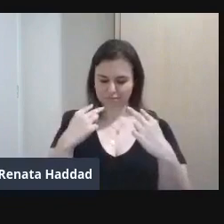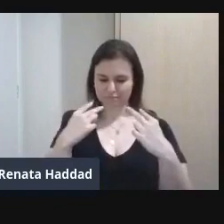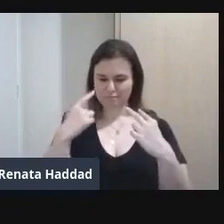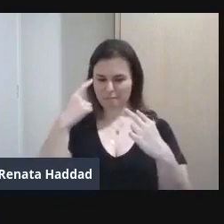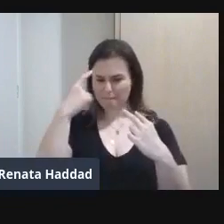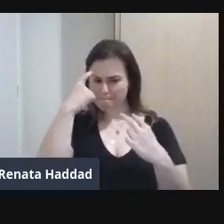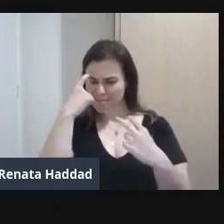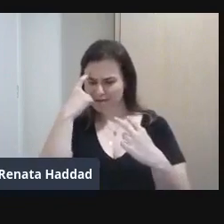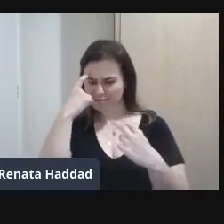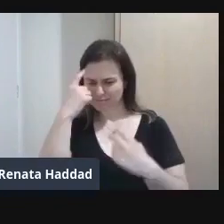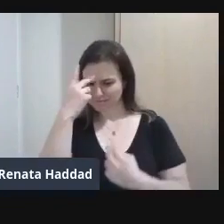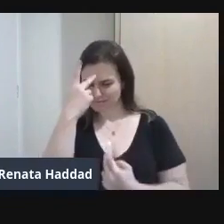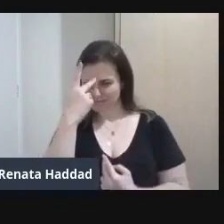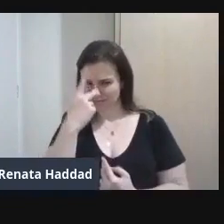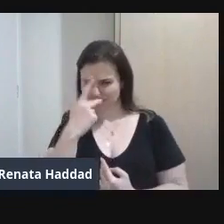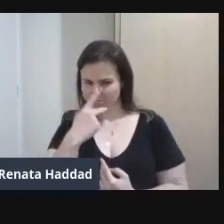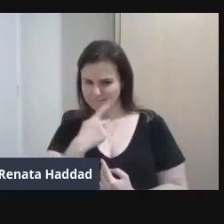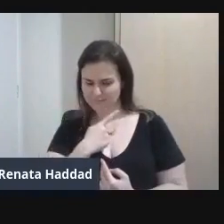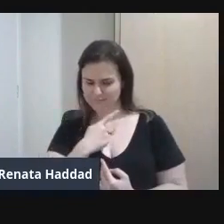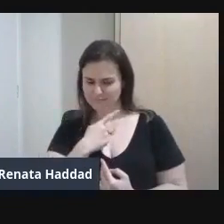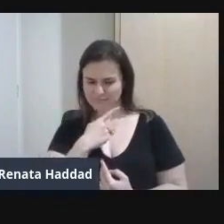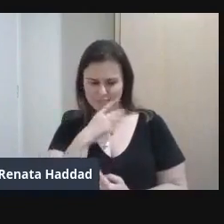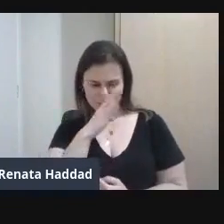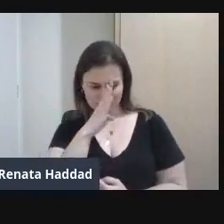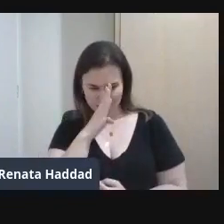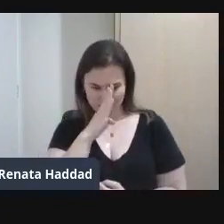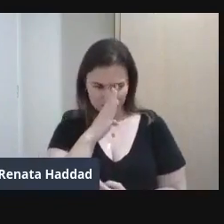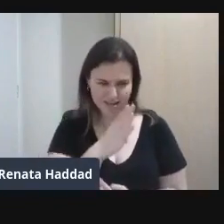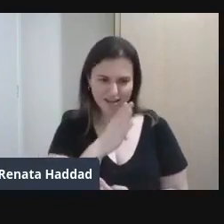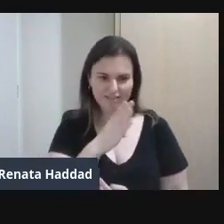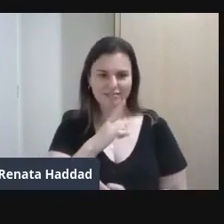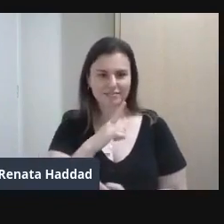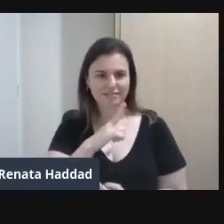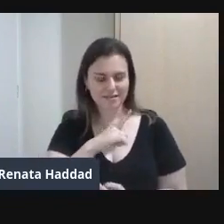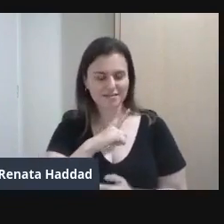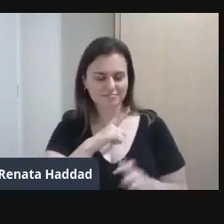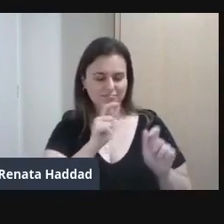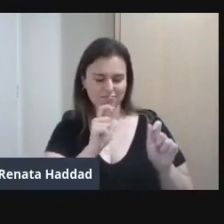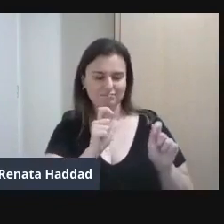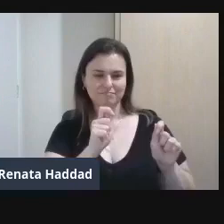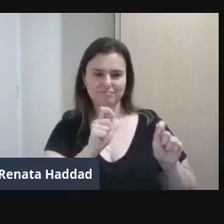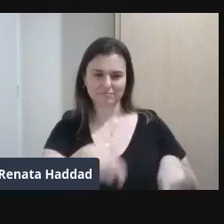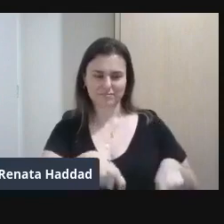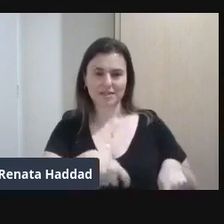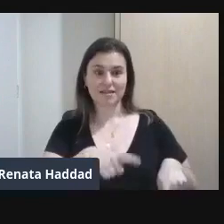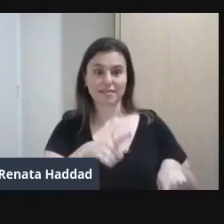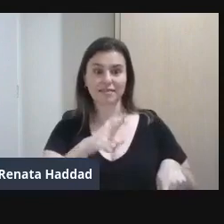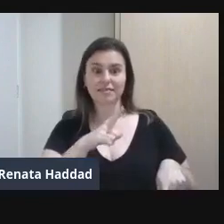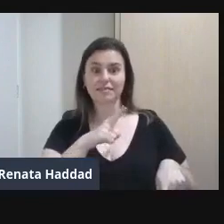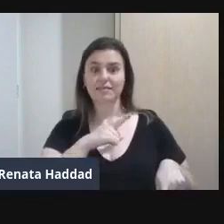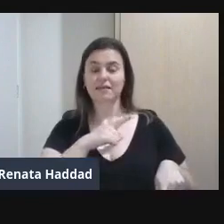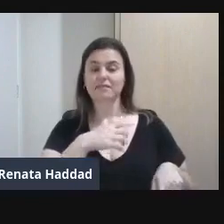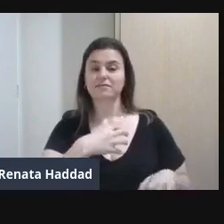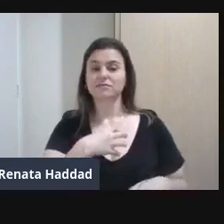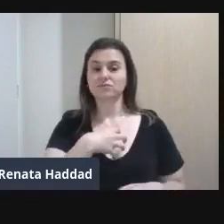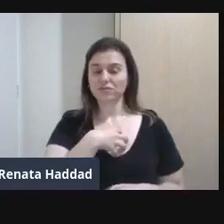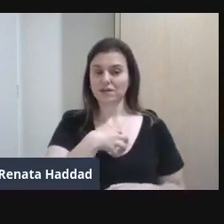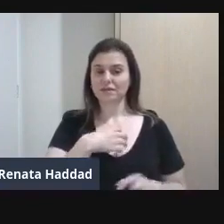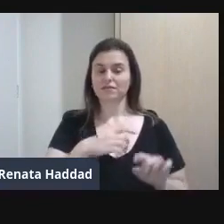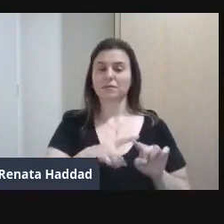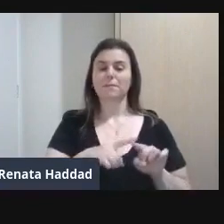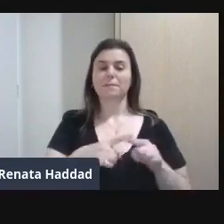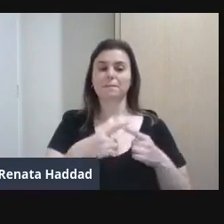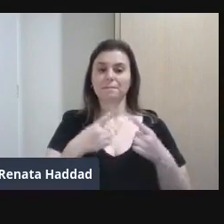você Ela vai direto Existe uma possibilidade Existe uma maneira Mas ao mesmo